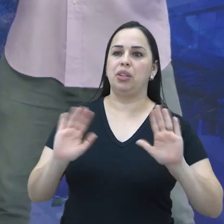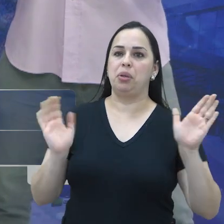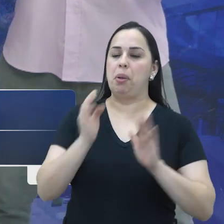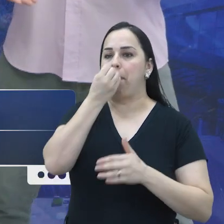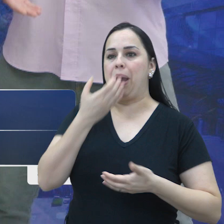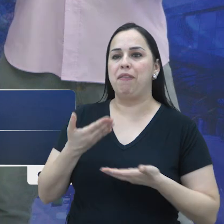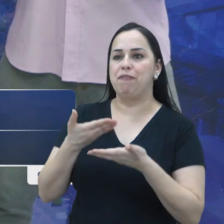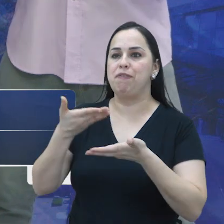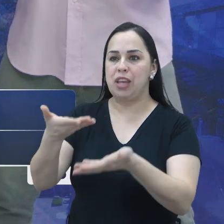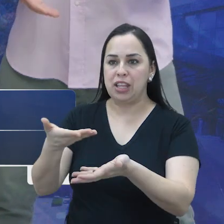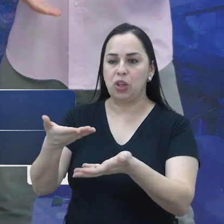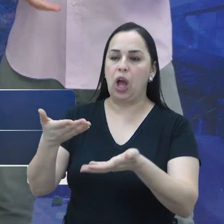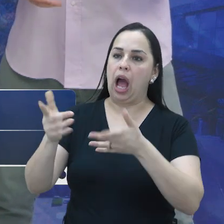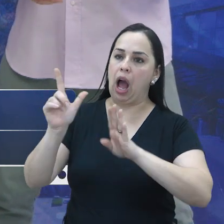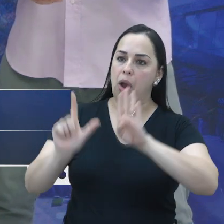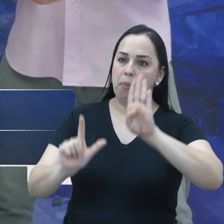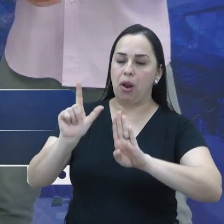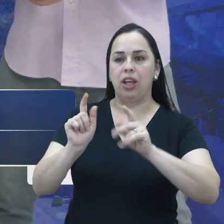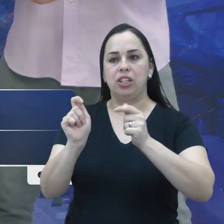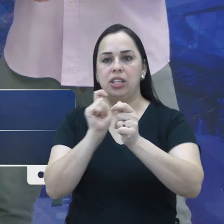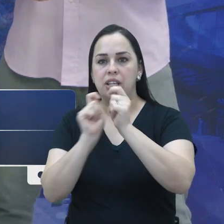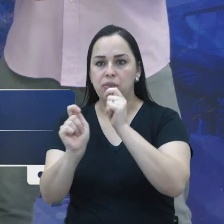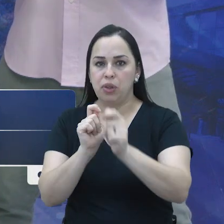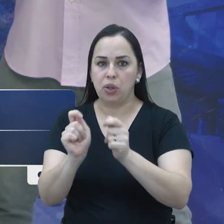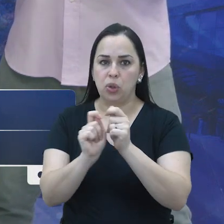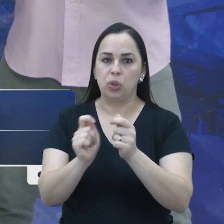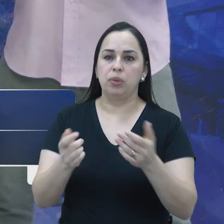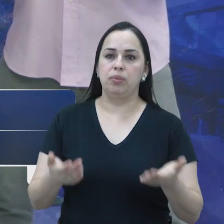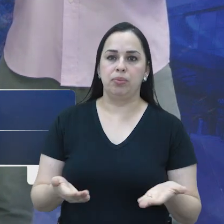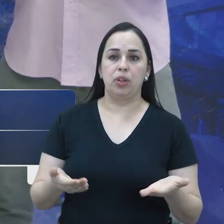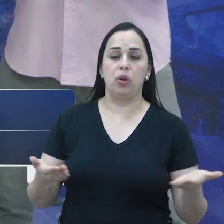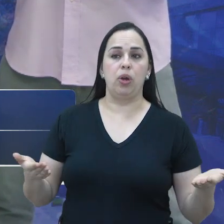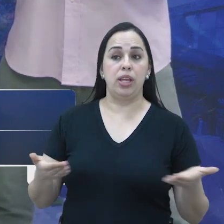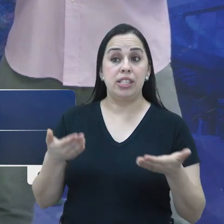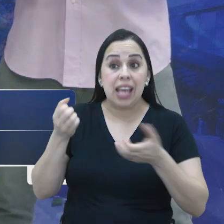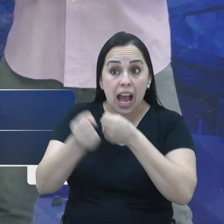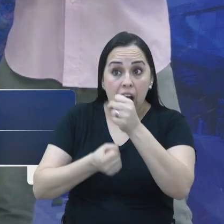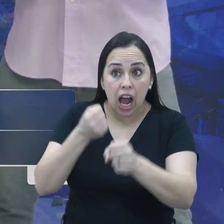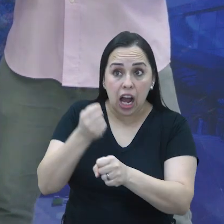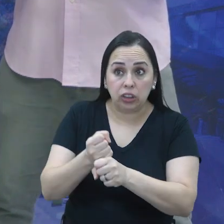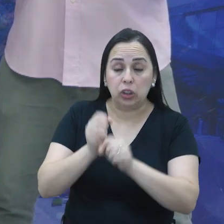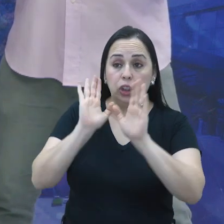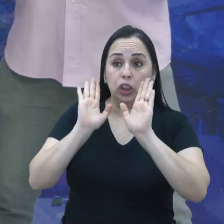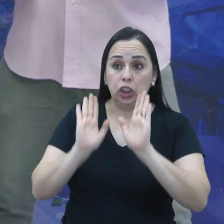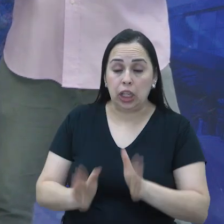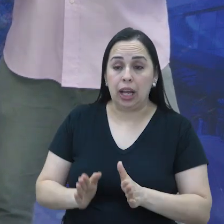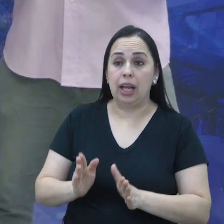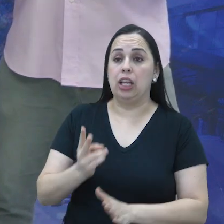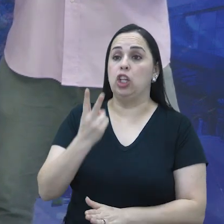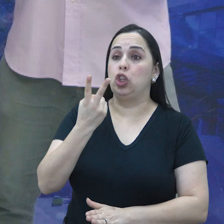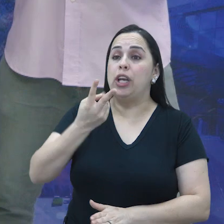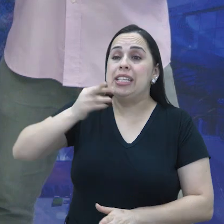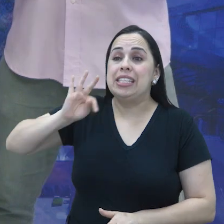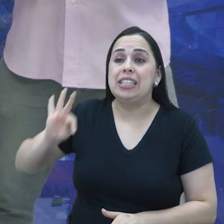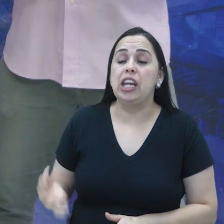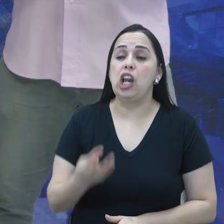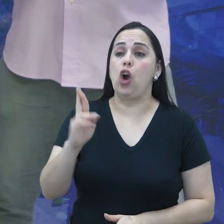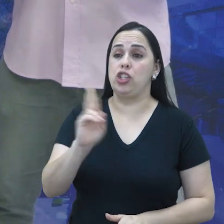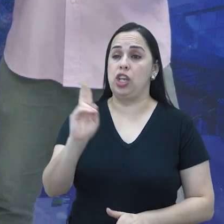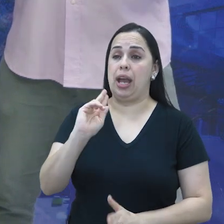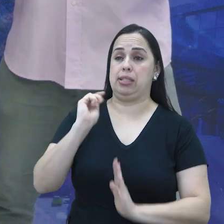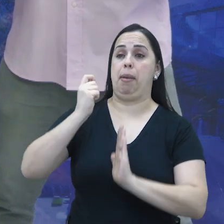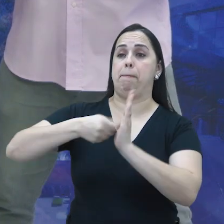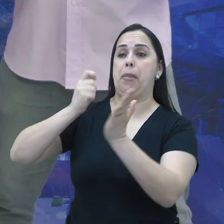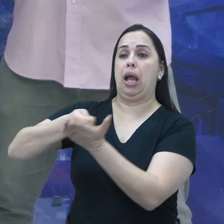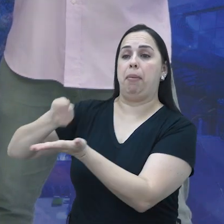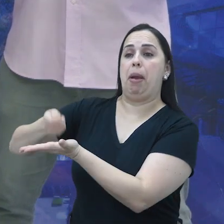Olá, sejam bem-vindos ao Boletim Entrevista de hoje. Neste ano o Brasil já arrecadou mais de 2 trilhões